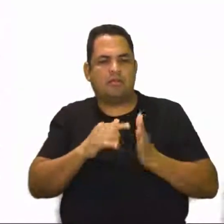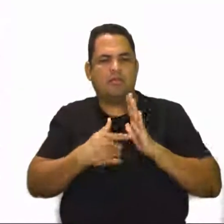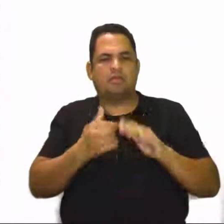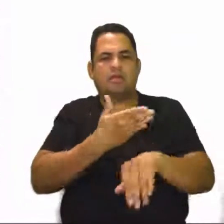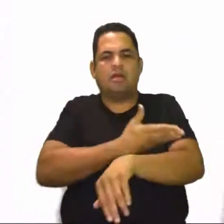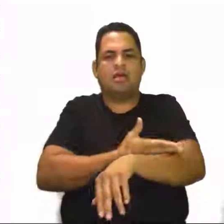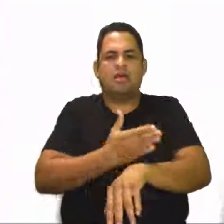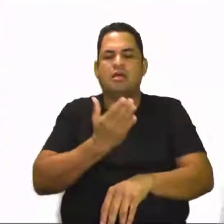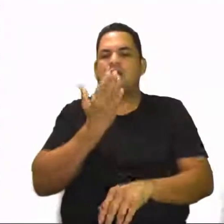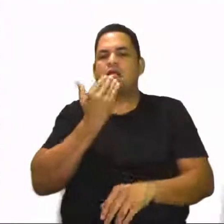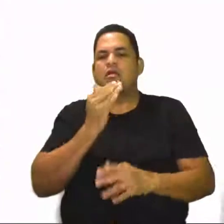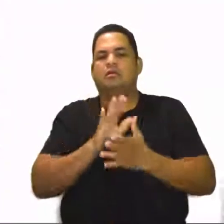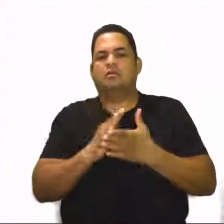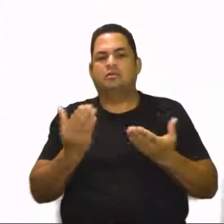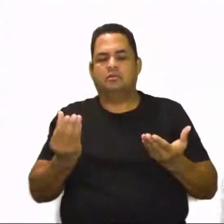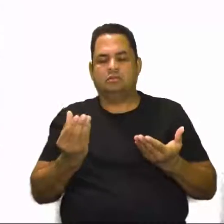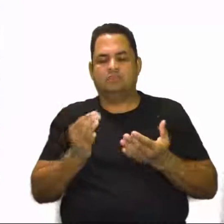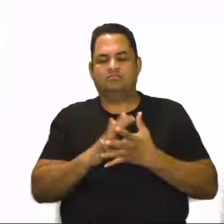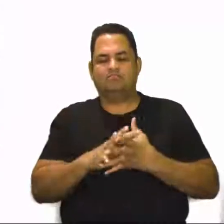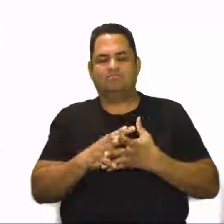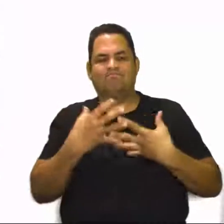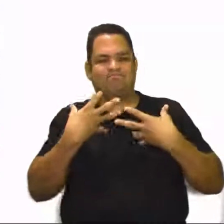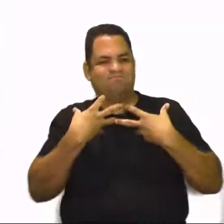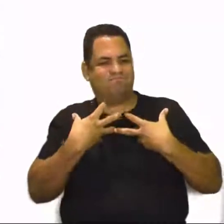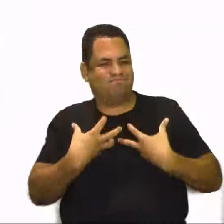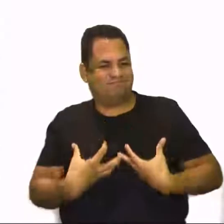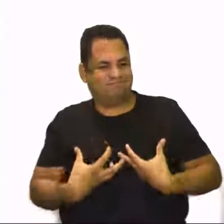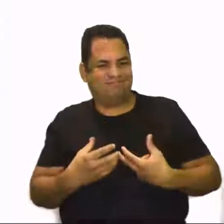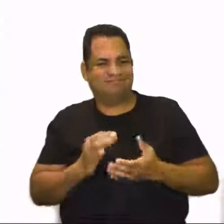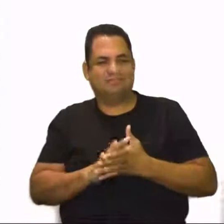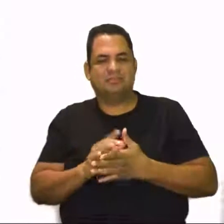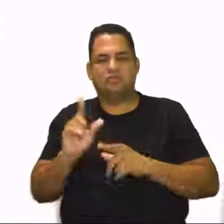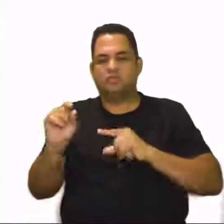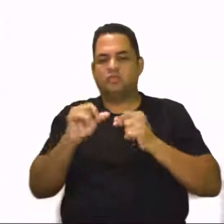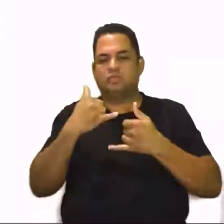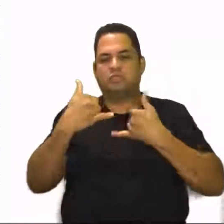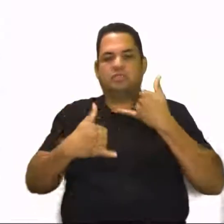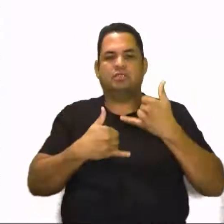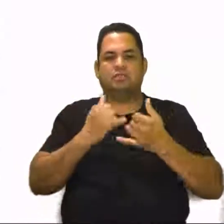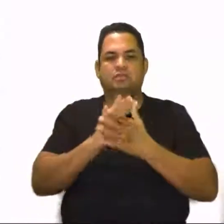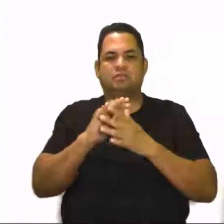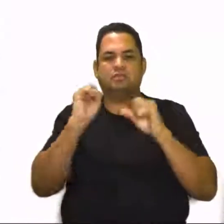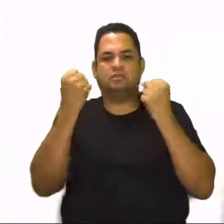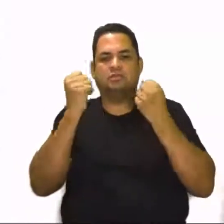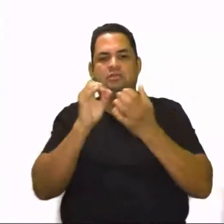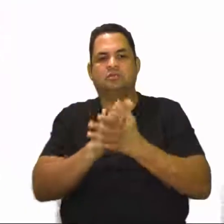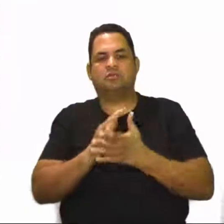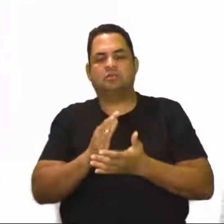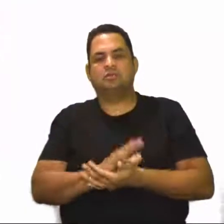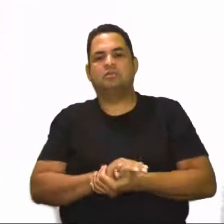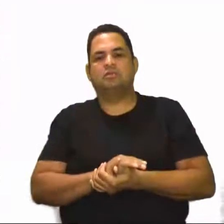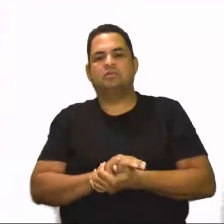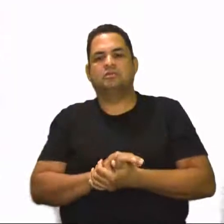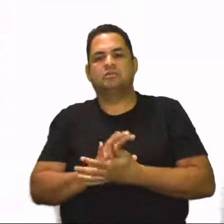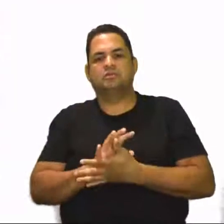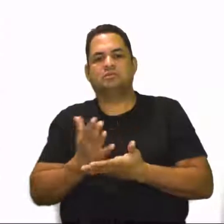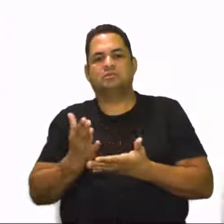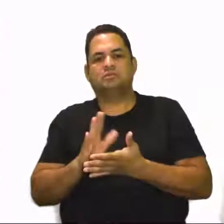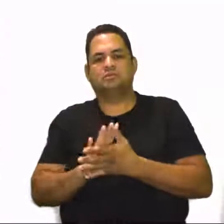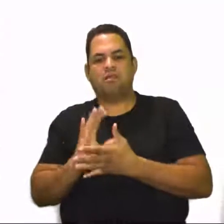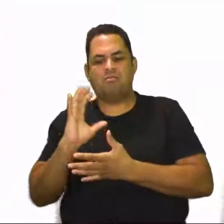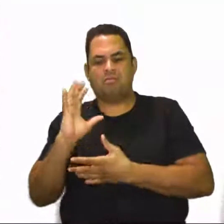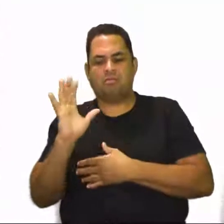hábitos alimentares, estado de estresse, opções de lazer, atividade física, agressões